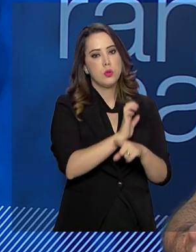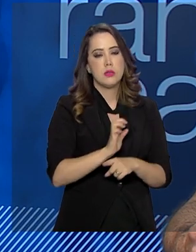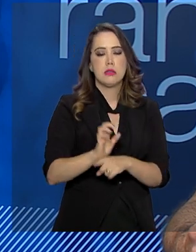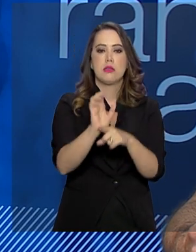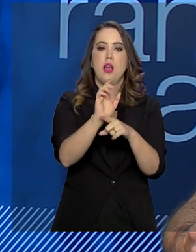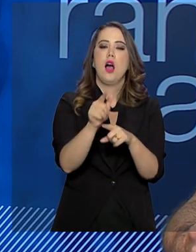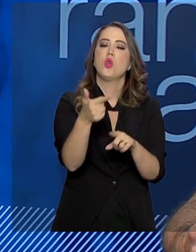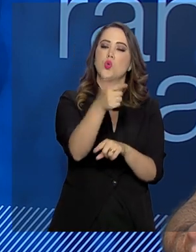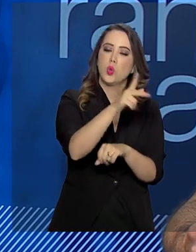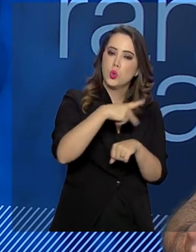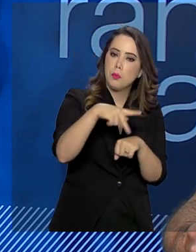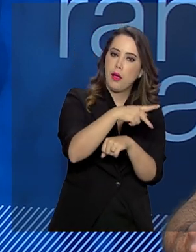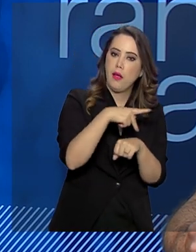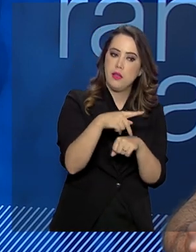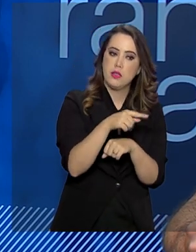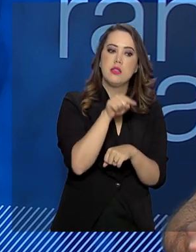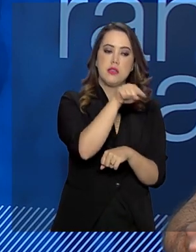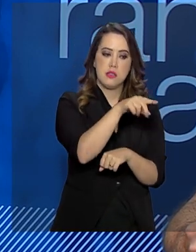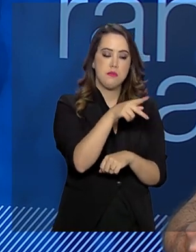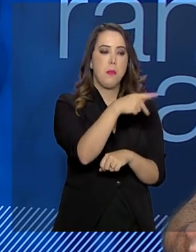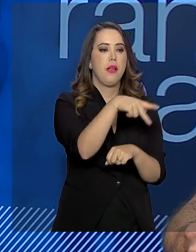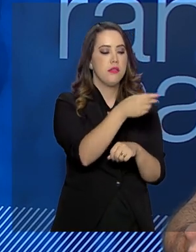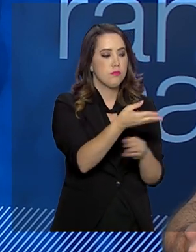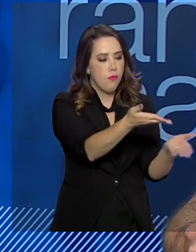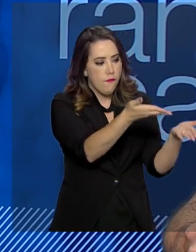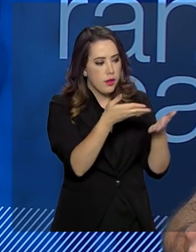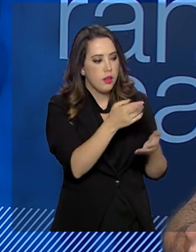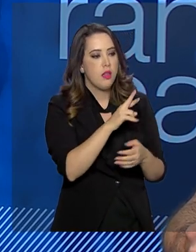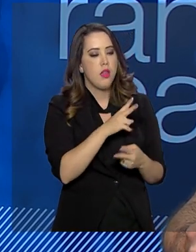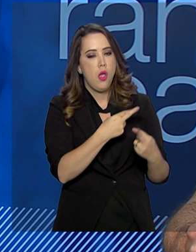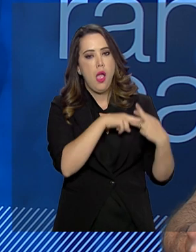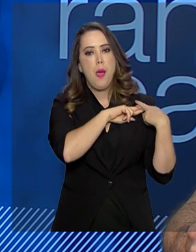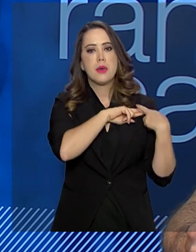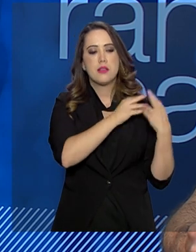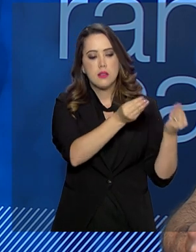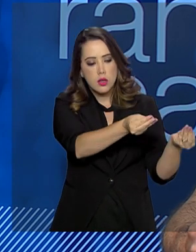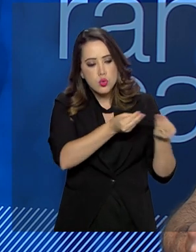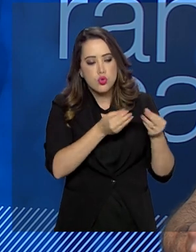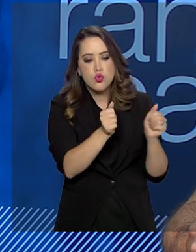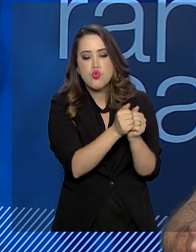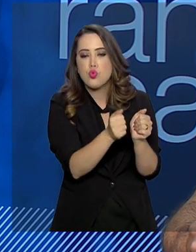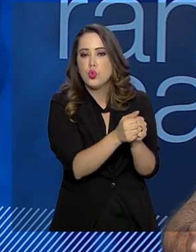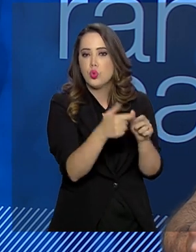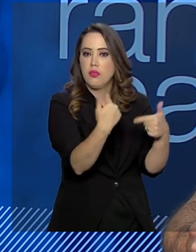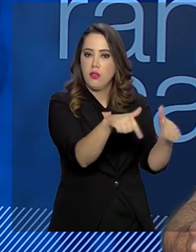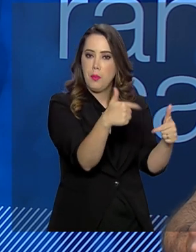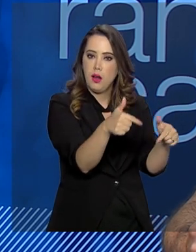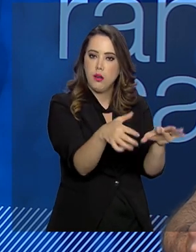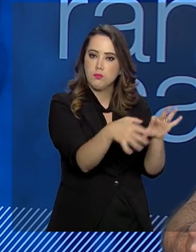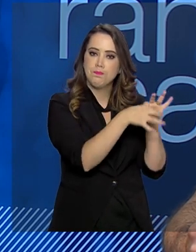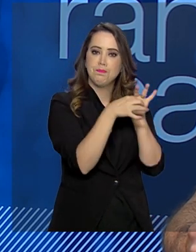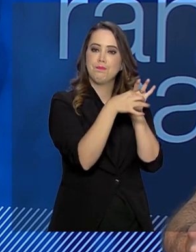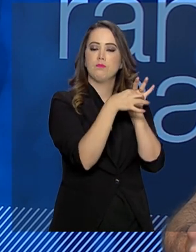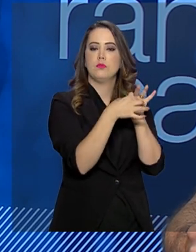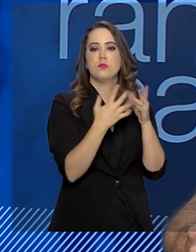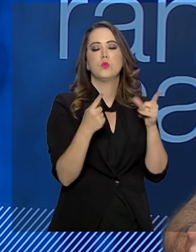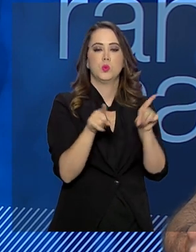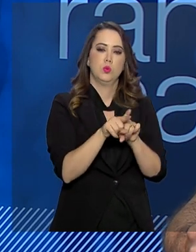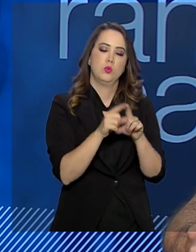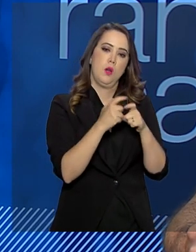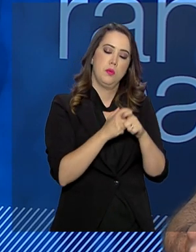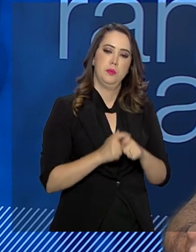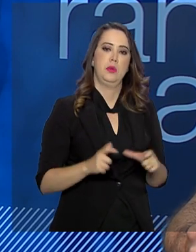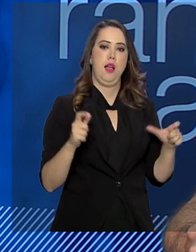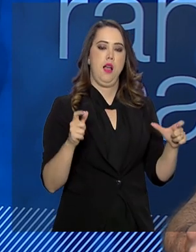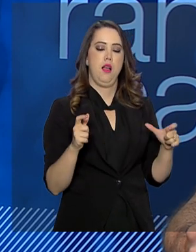para enviarem representantes para o Fusion Center. Então, com certeza, vai ser uma experiência que vai ampliar